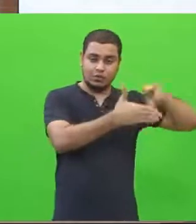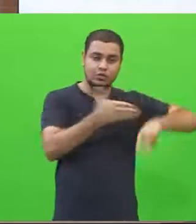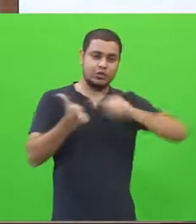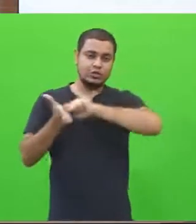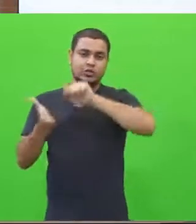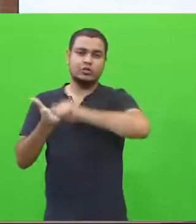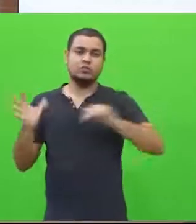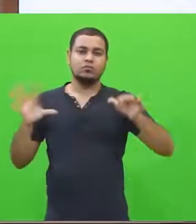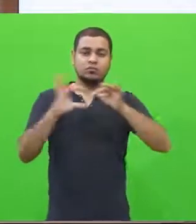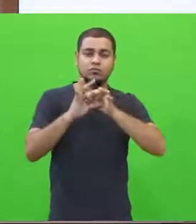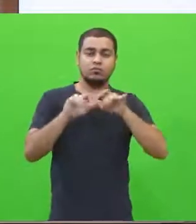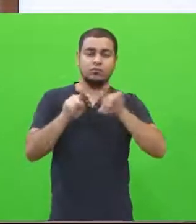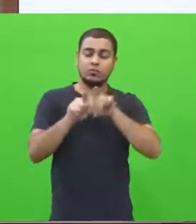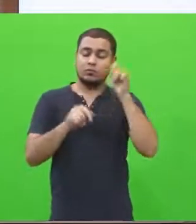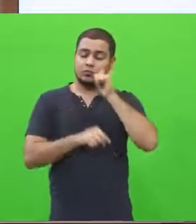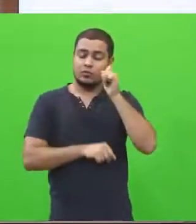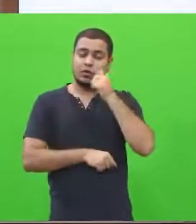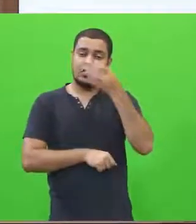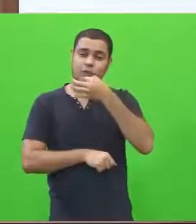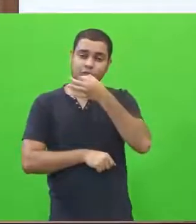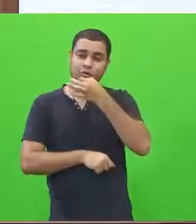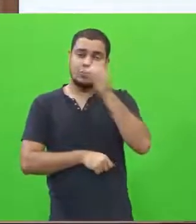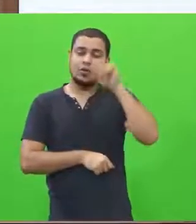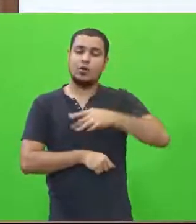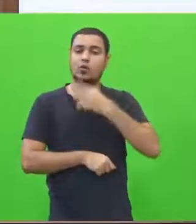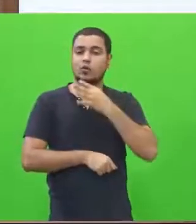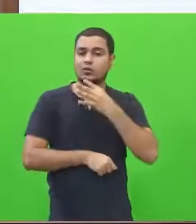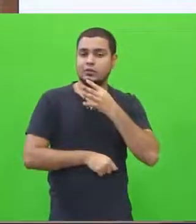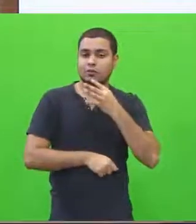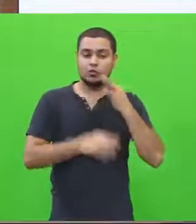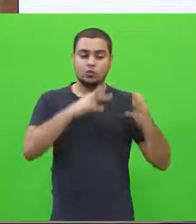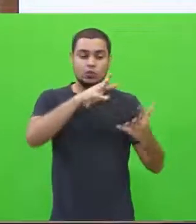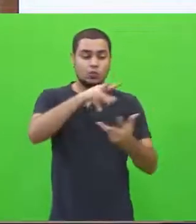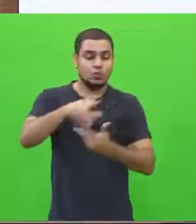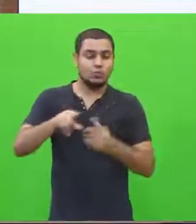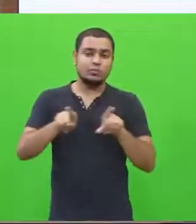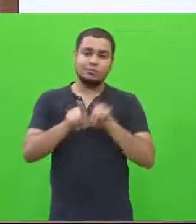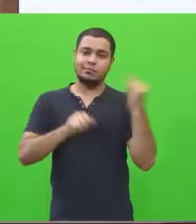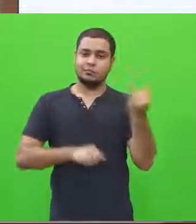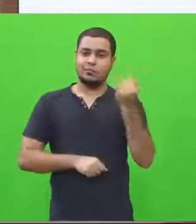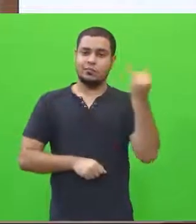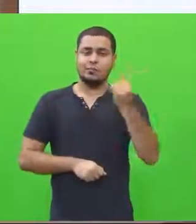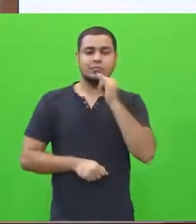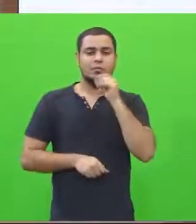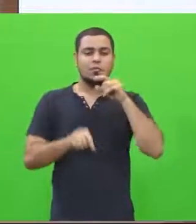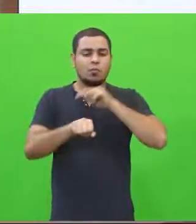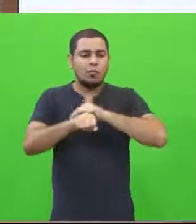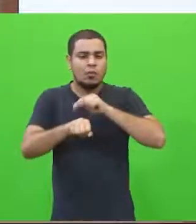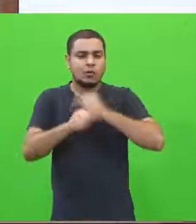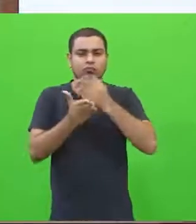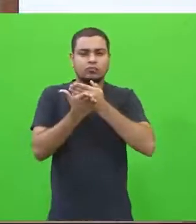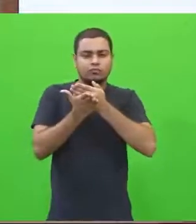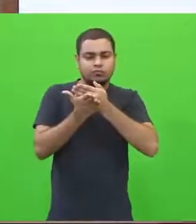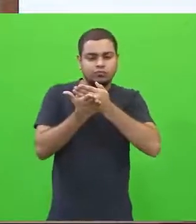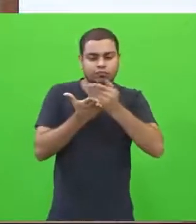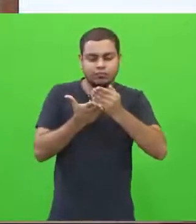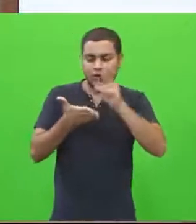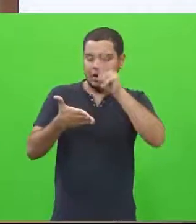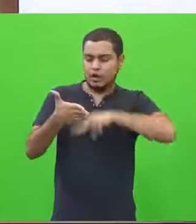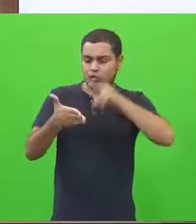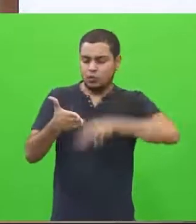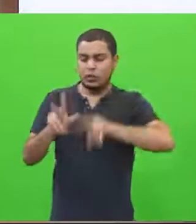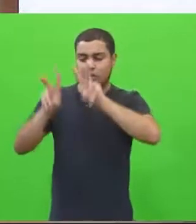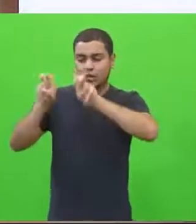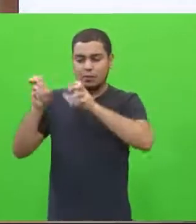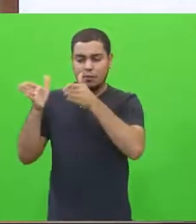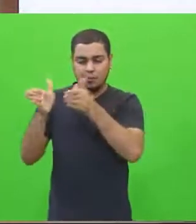Ela faz também um comentário com relação à questão do conhecimento de mundo. A partir do momento que você amplia o teu repertório de leituras, o